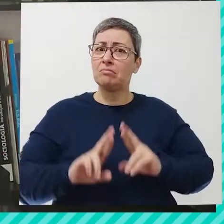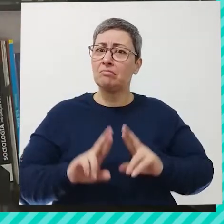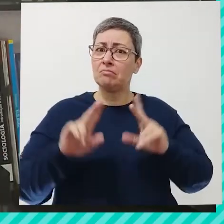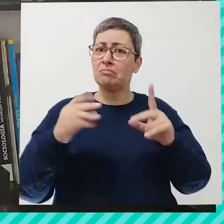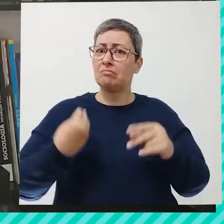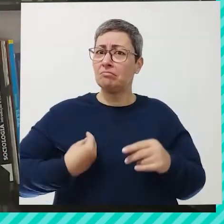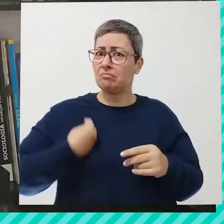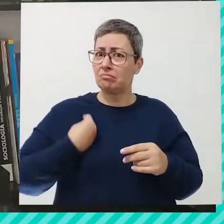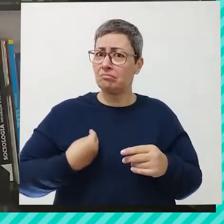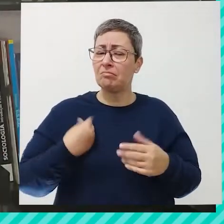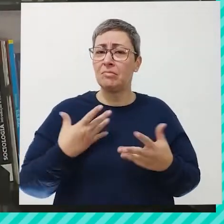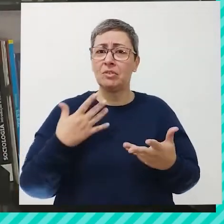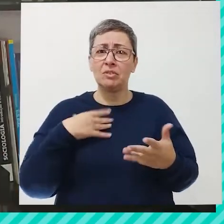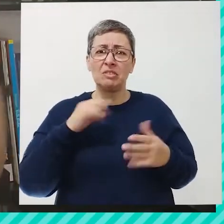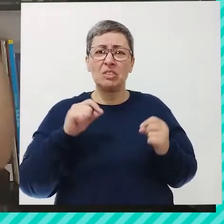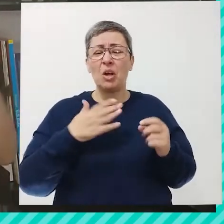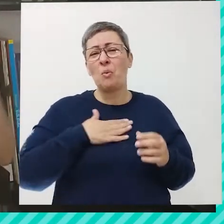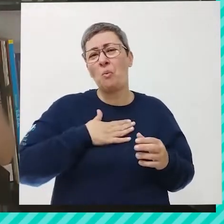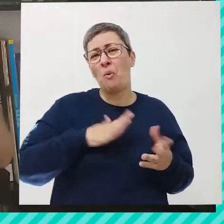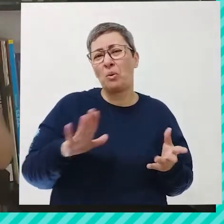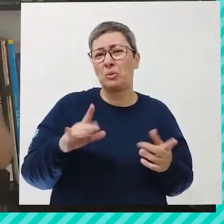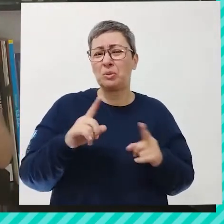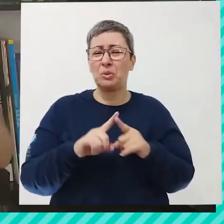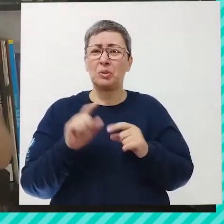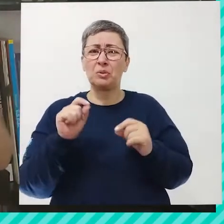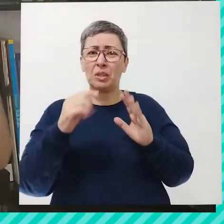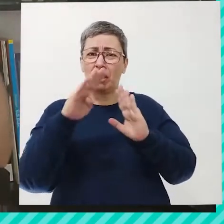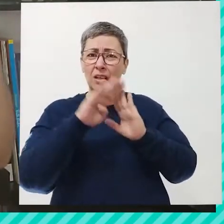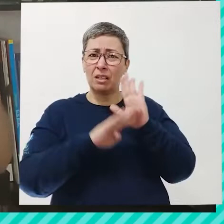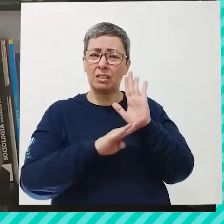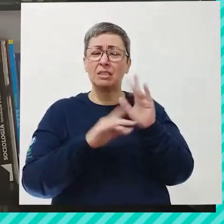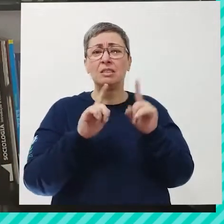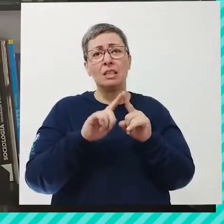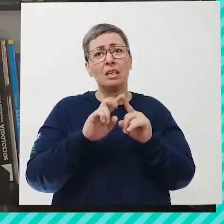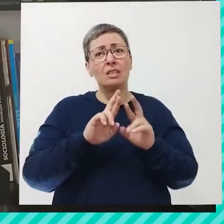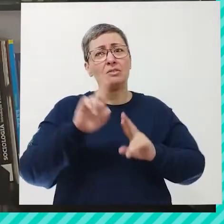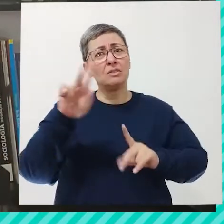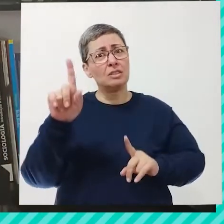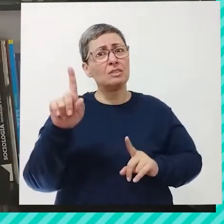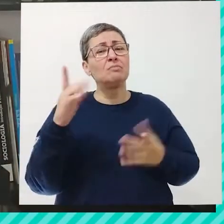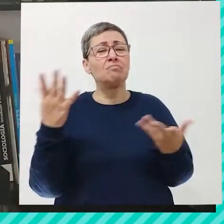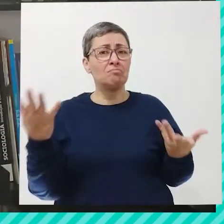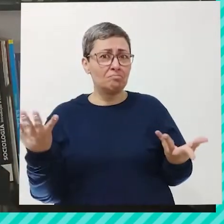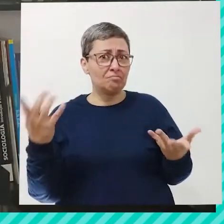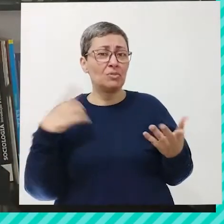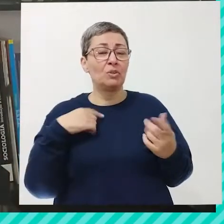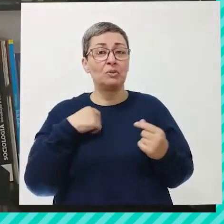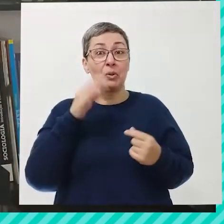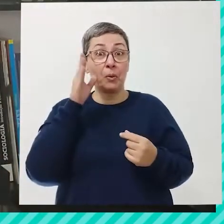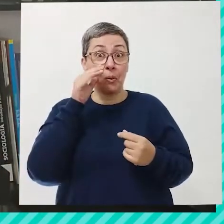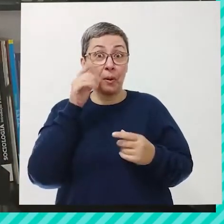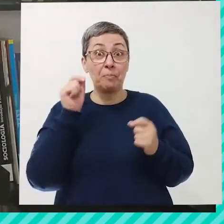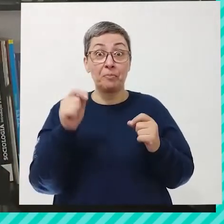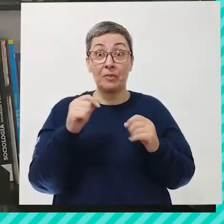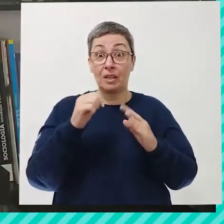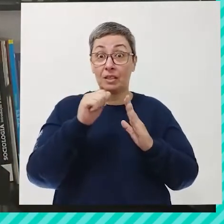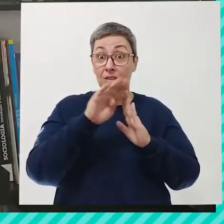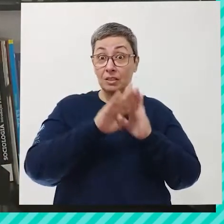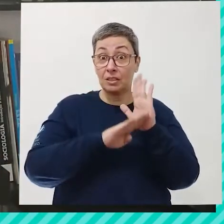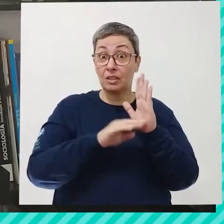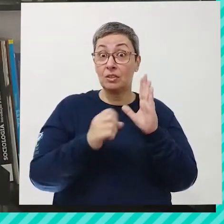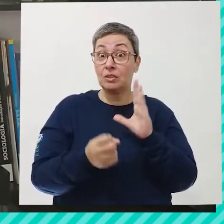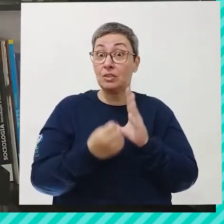diferença na vida da gente, né? Às vezes a gente não gosta daquela listinha que eu dei ali em cima, tem essas atividades alternativas. Curiosidade, essas atividades